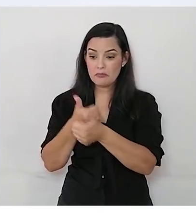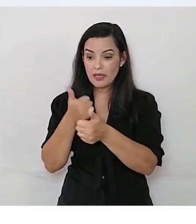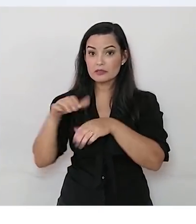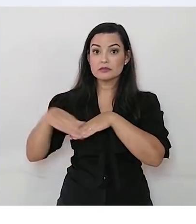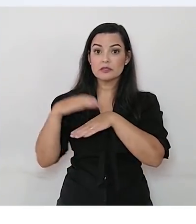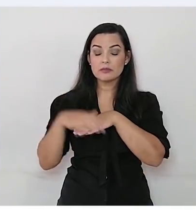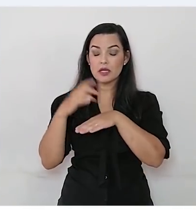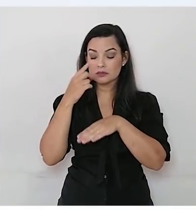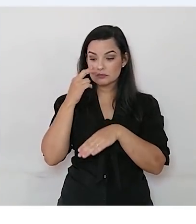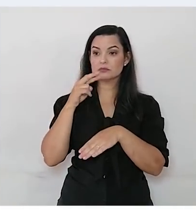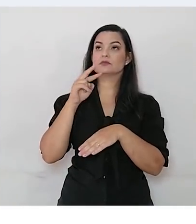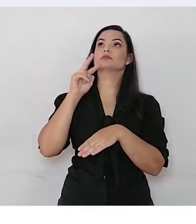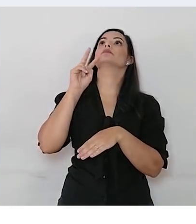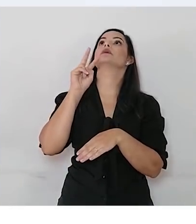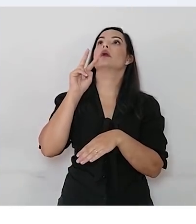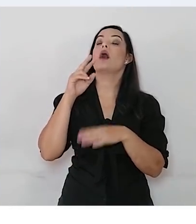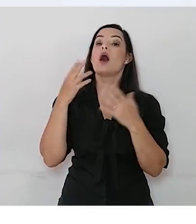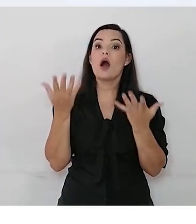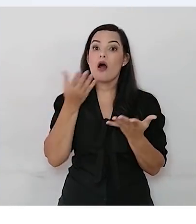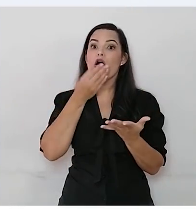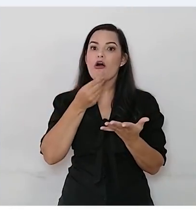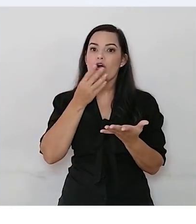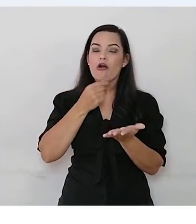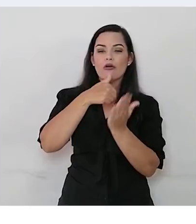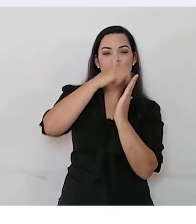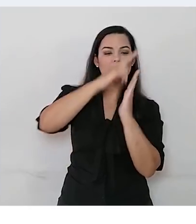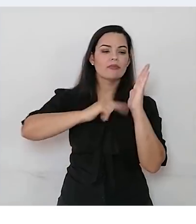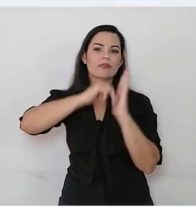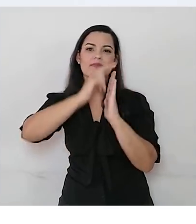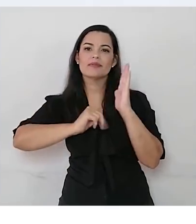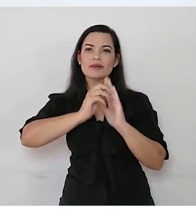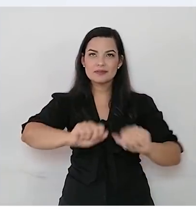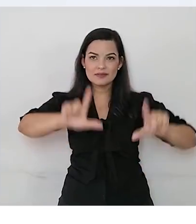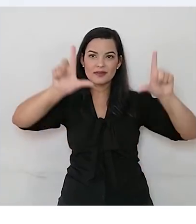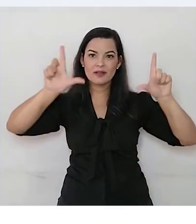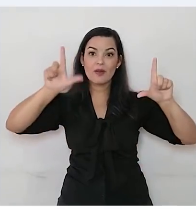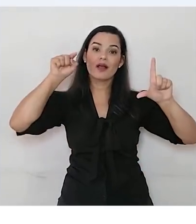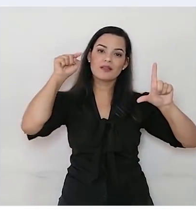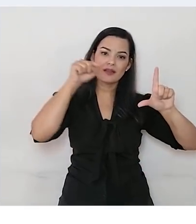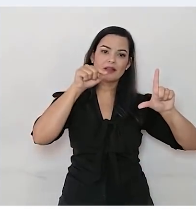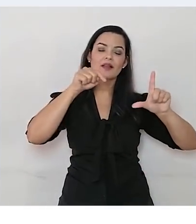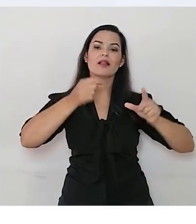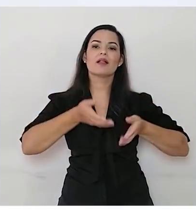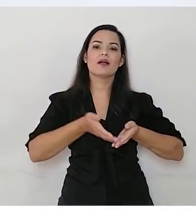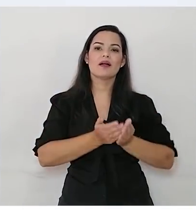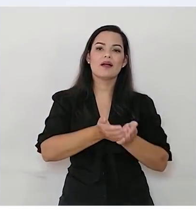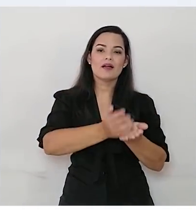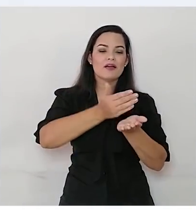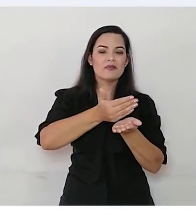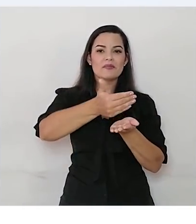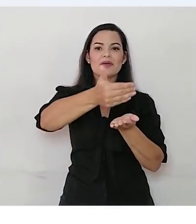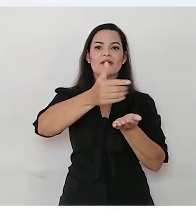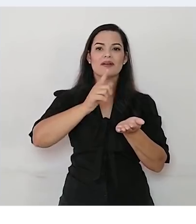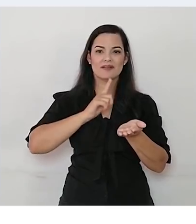Um jovem pintava um quadro, que retratava o mar. Tinha um barco lá no fundo e gaivotas a voar.